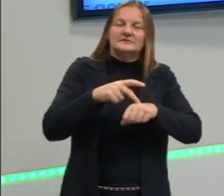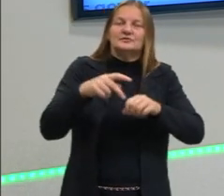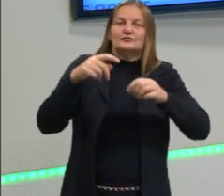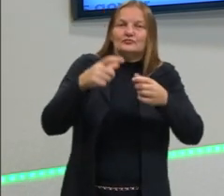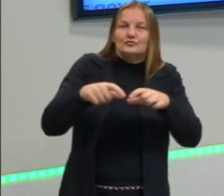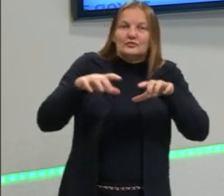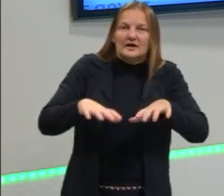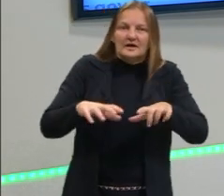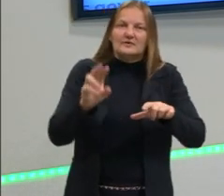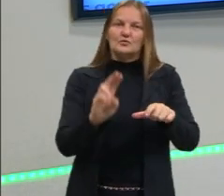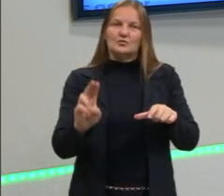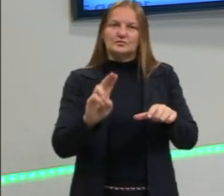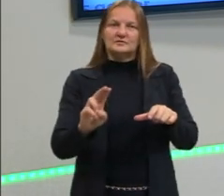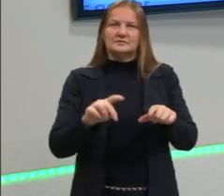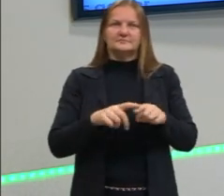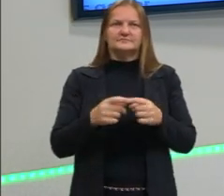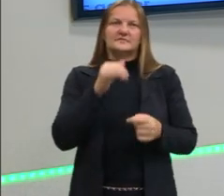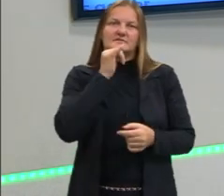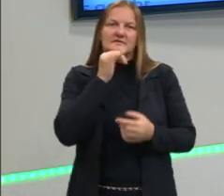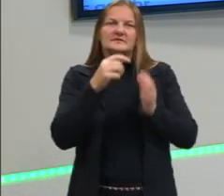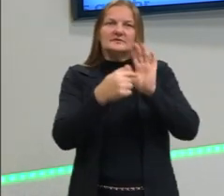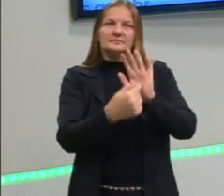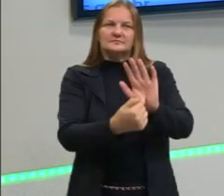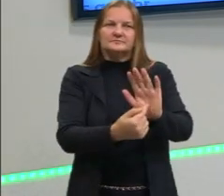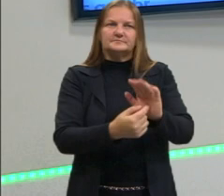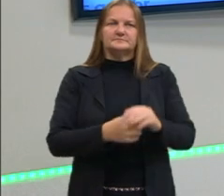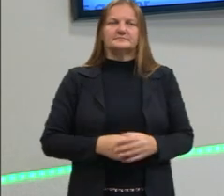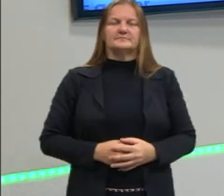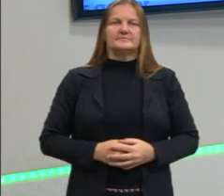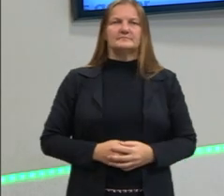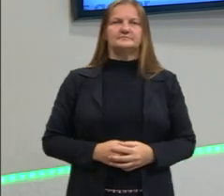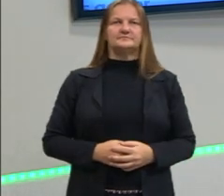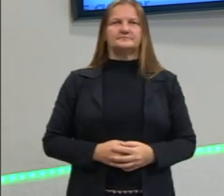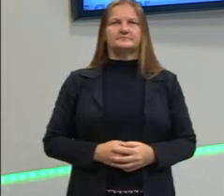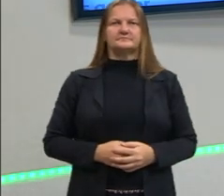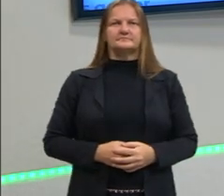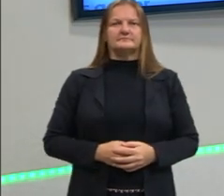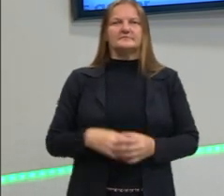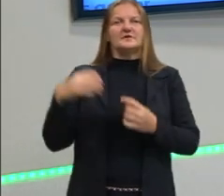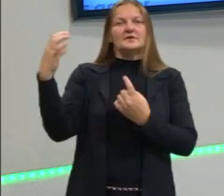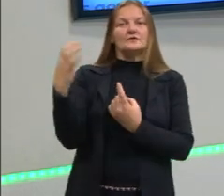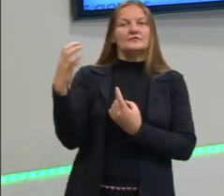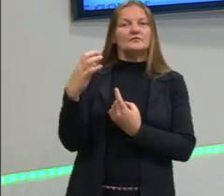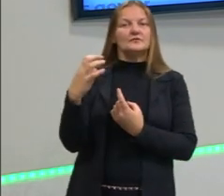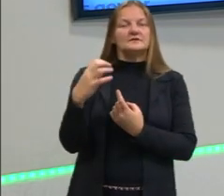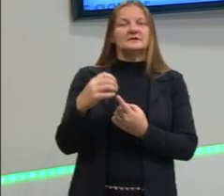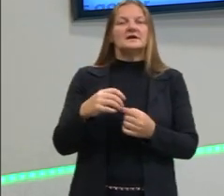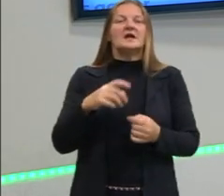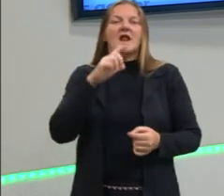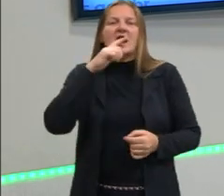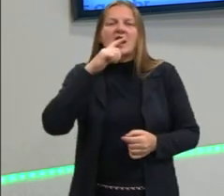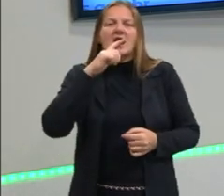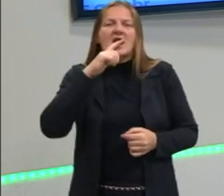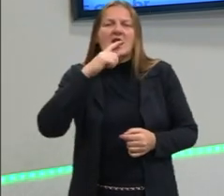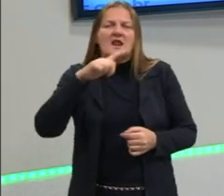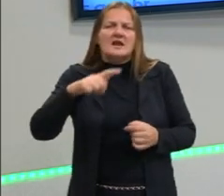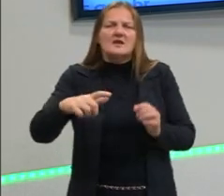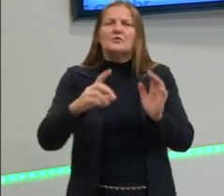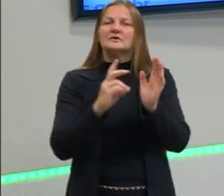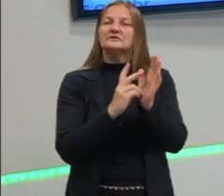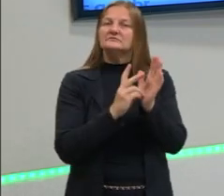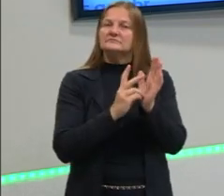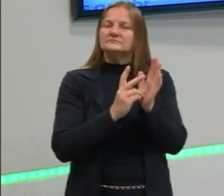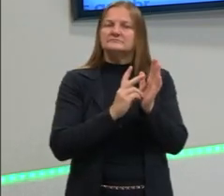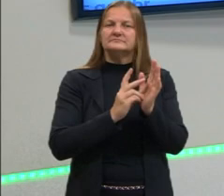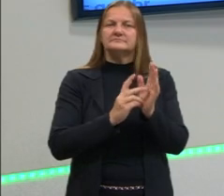encontra. Nós temos, então, a influência de línguas indígenas, influência de outros